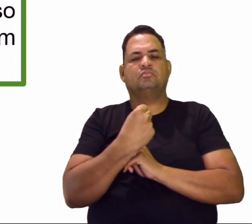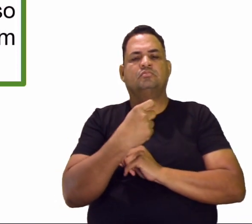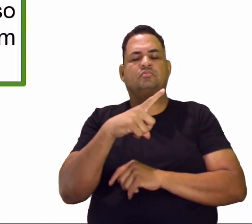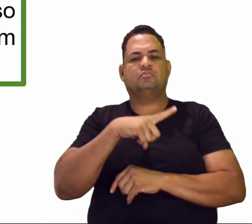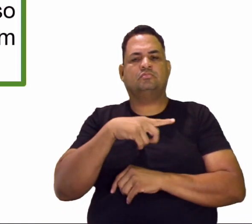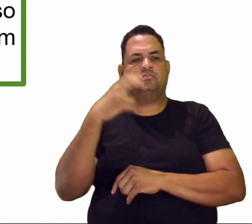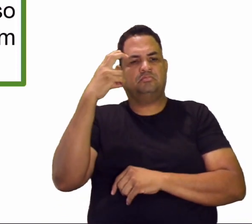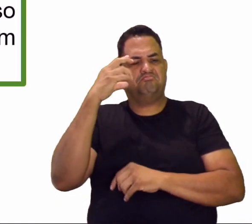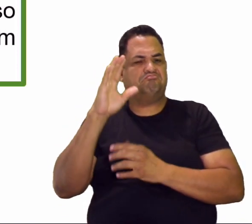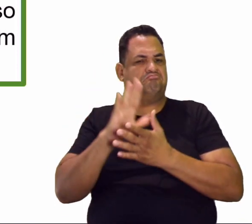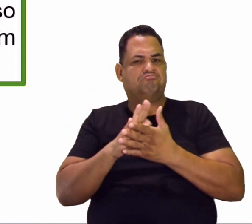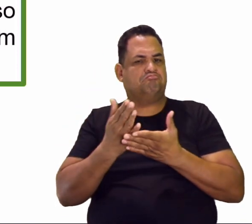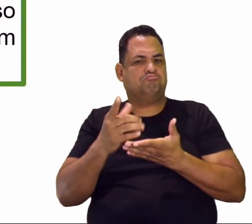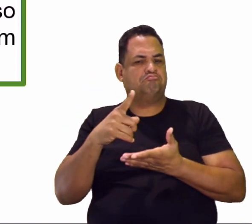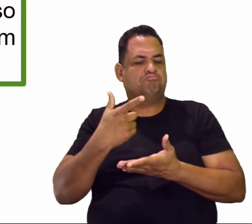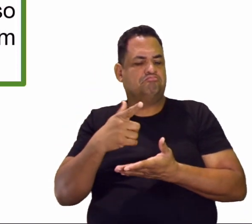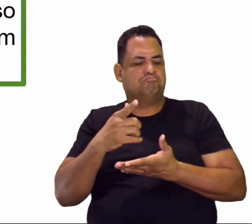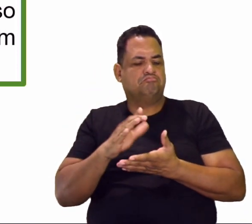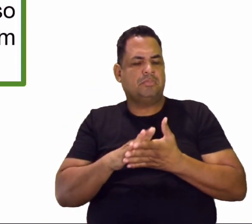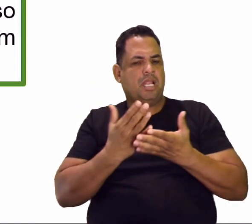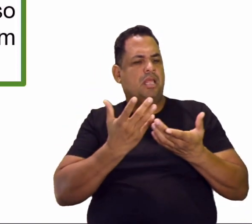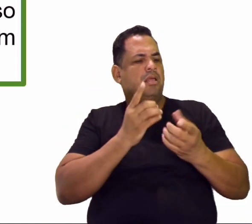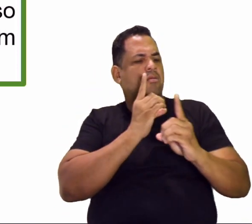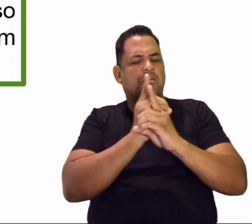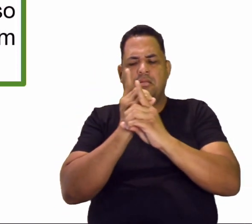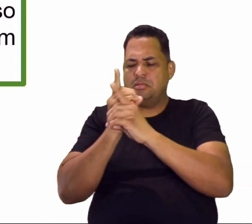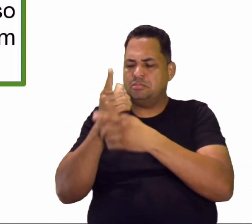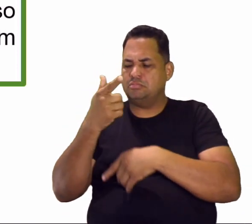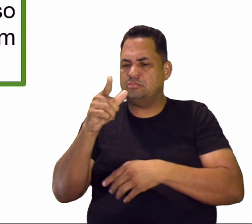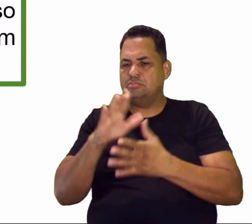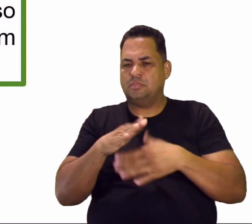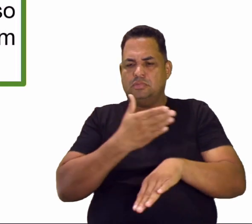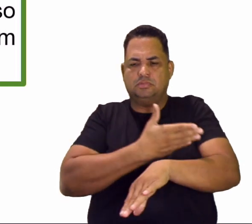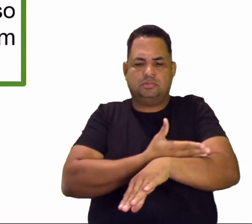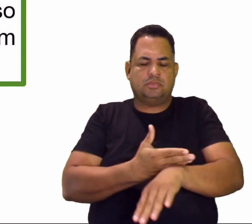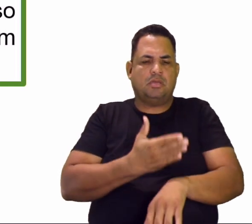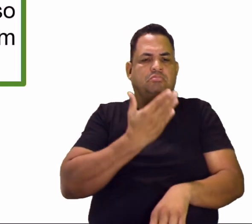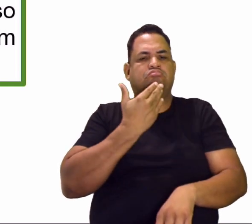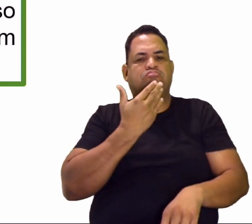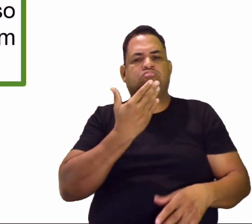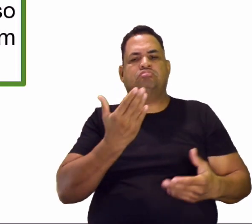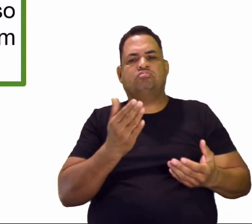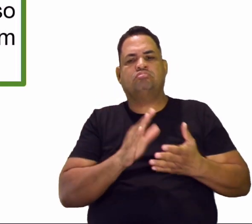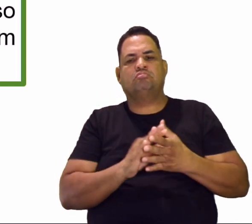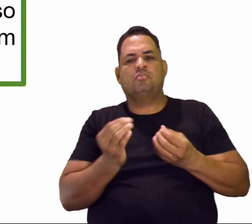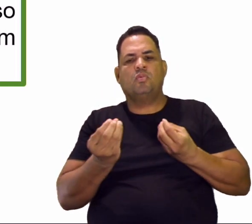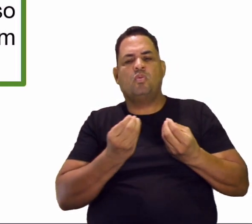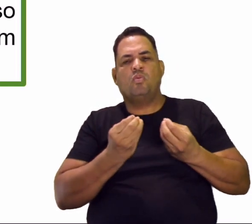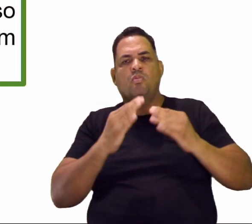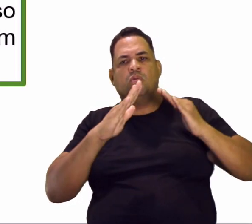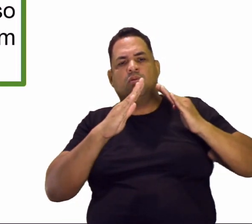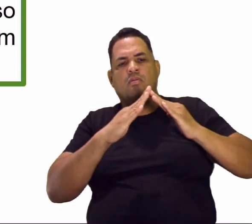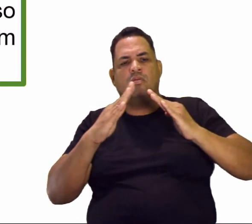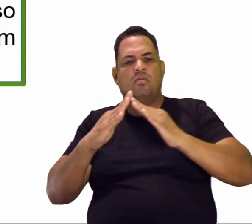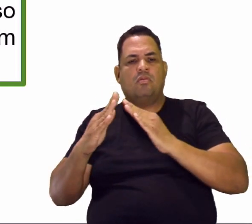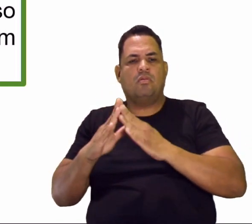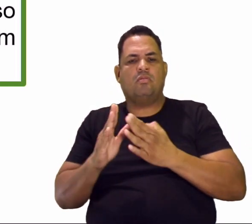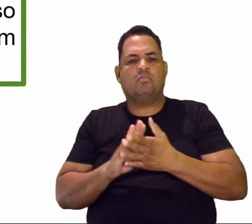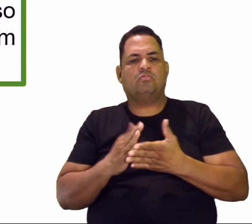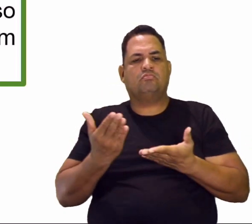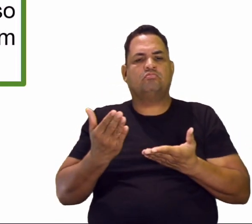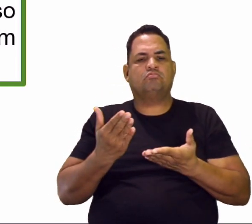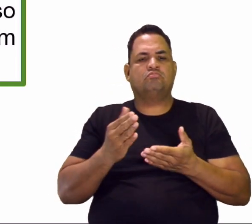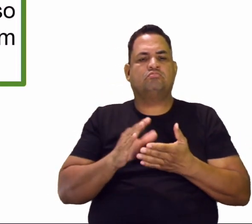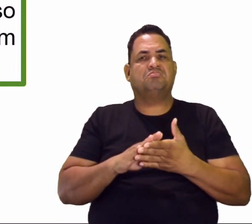Não se encontram sociedades que não tenham seus hábitos alimentares, suas formas de moradia, seus